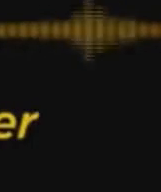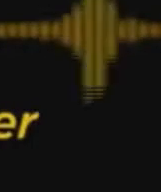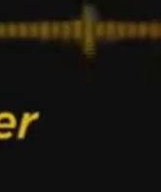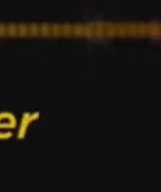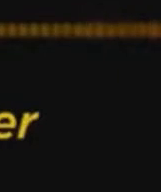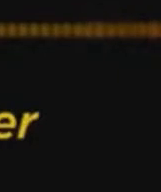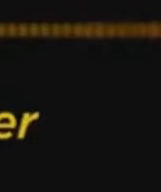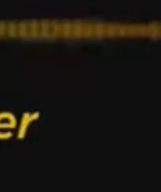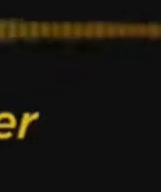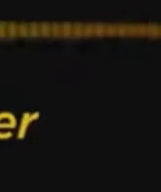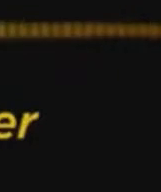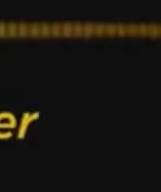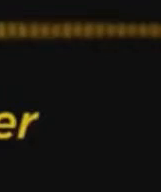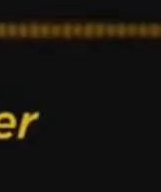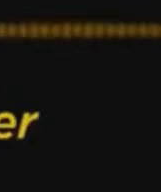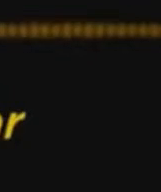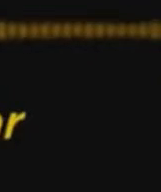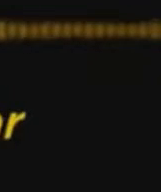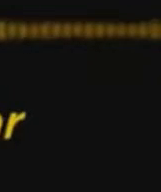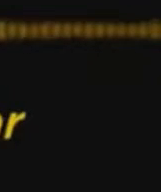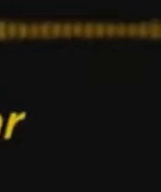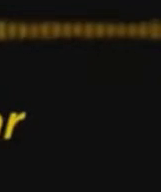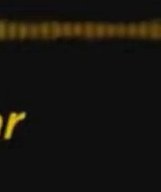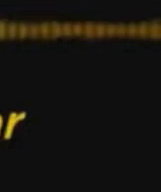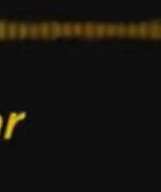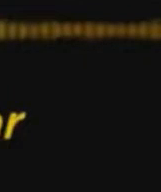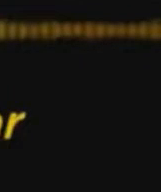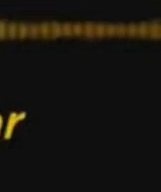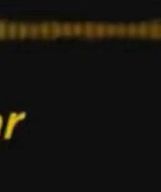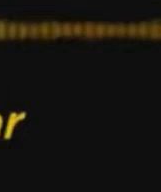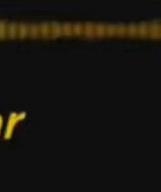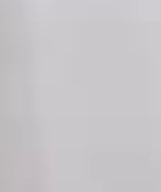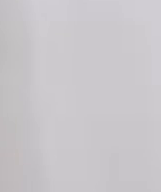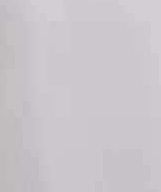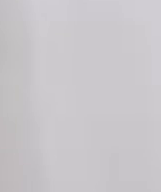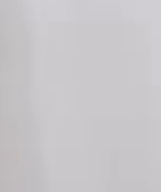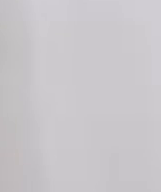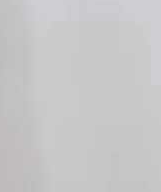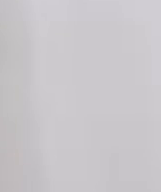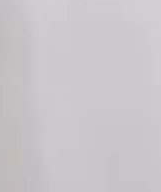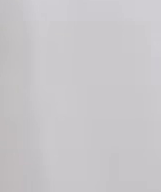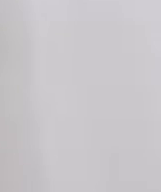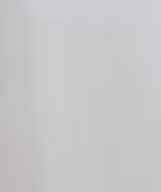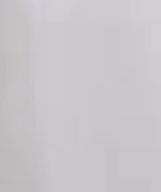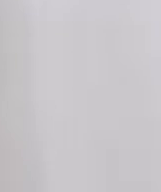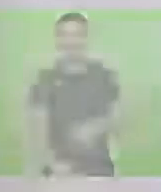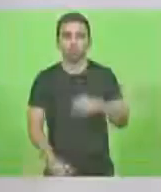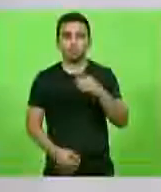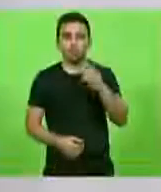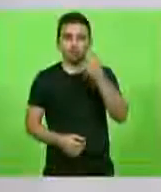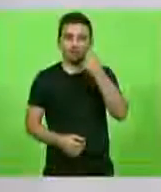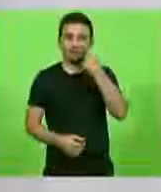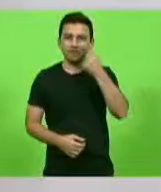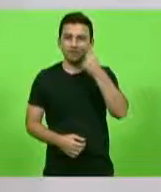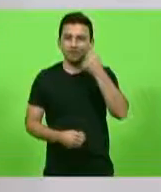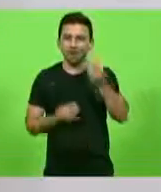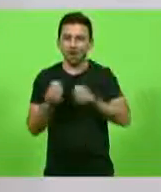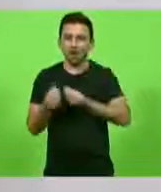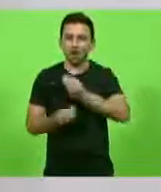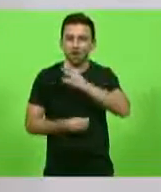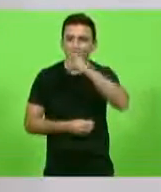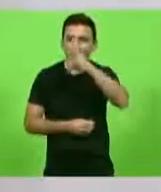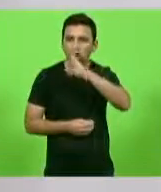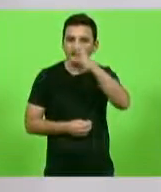não pode ser investigado, não pode ser processado, não pode ser preso. Olhem como ele trata com desdenho o tal